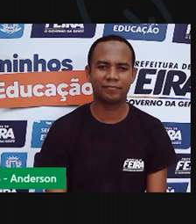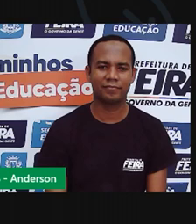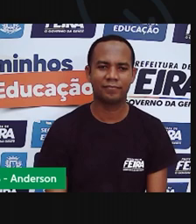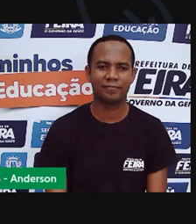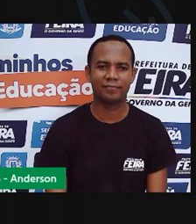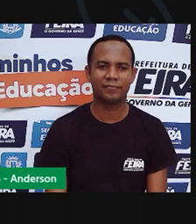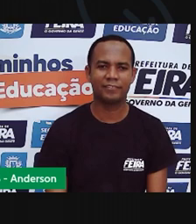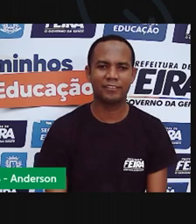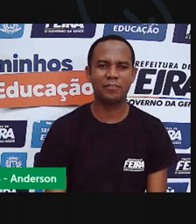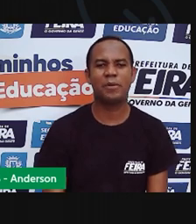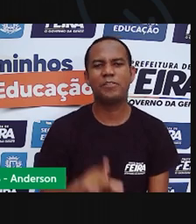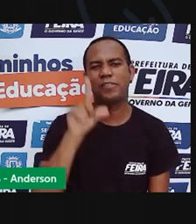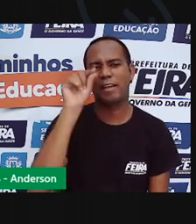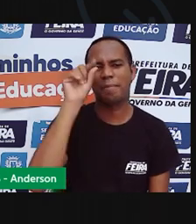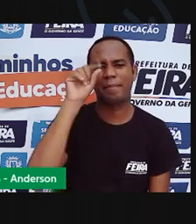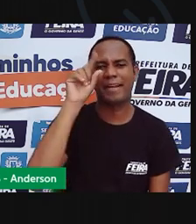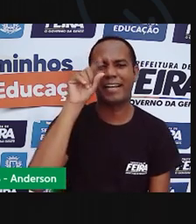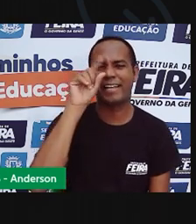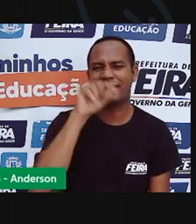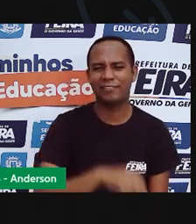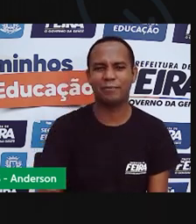Ó, dourado. Quase não deu.